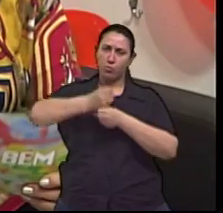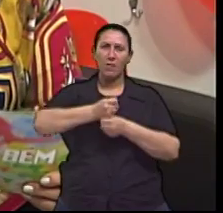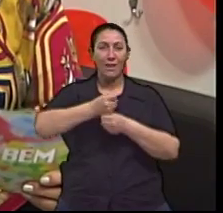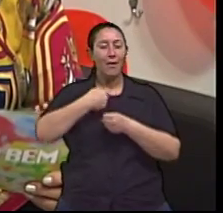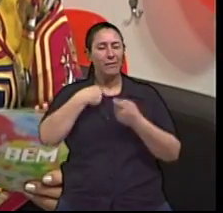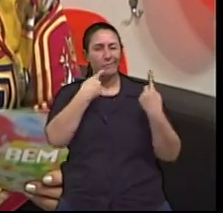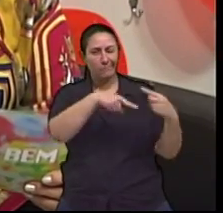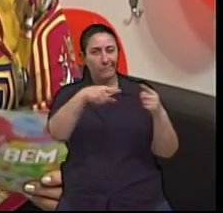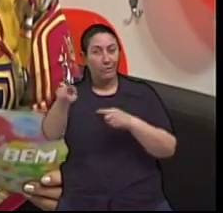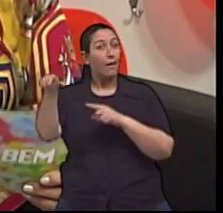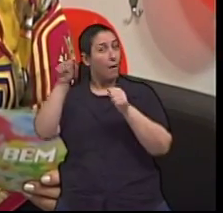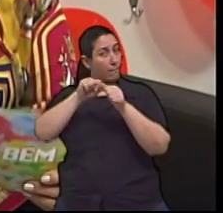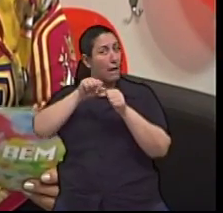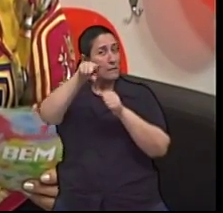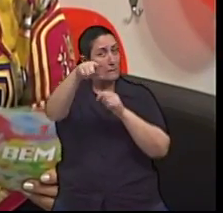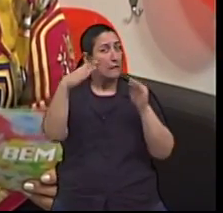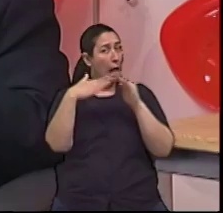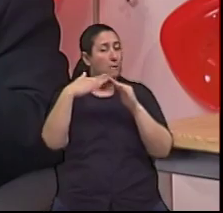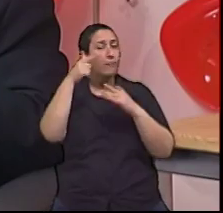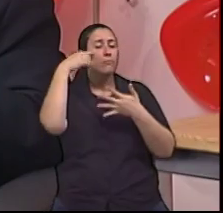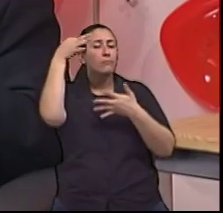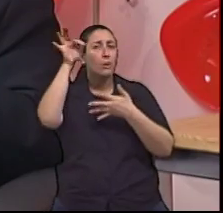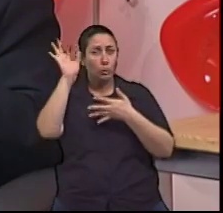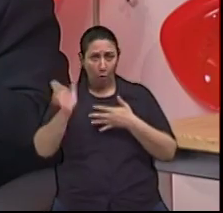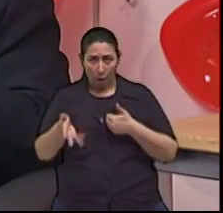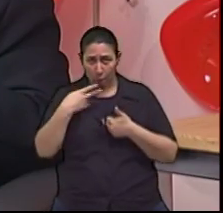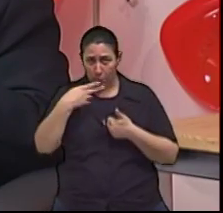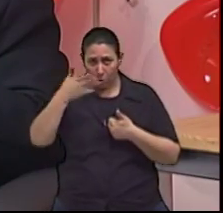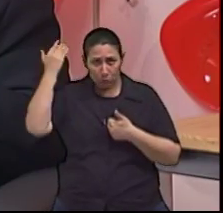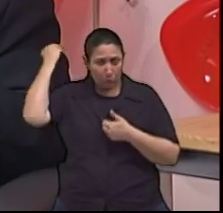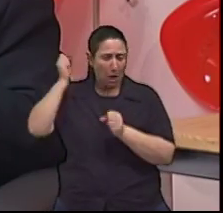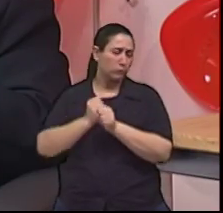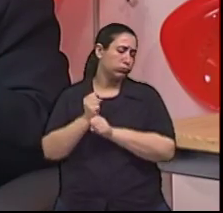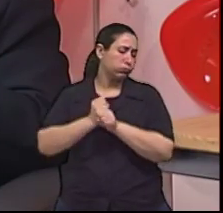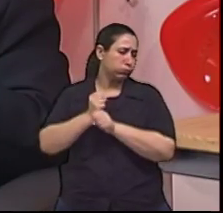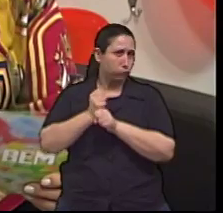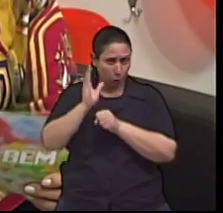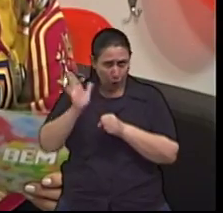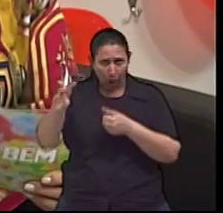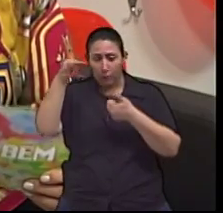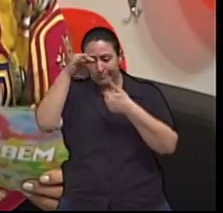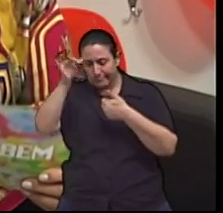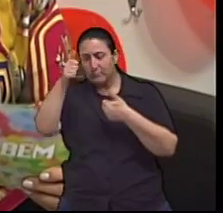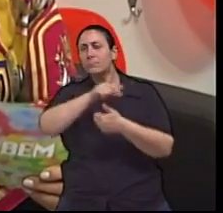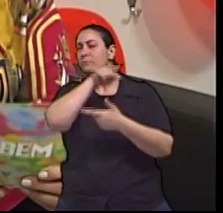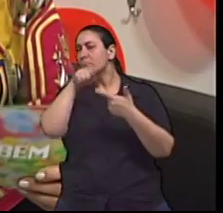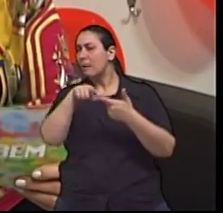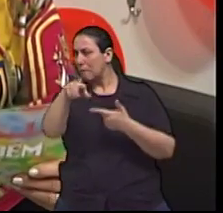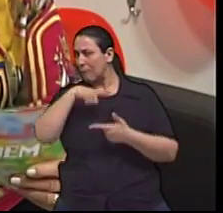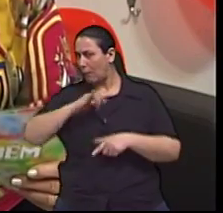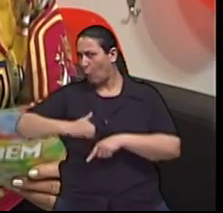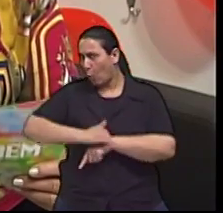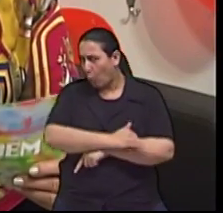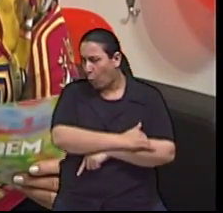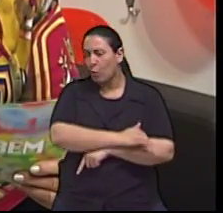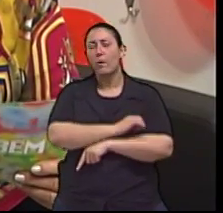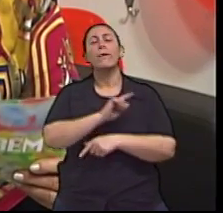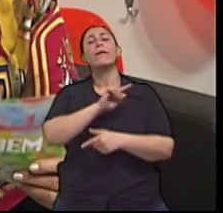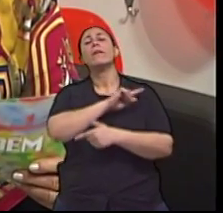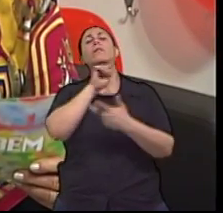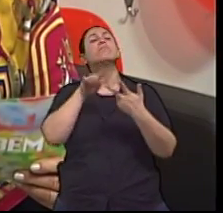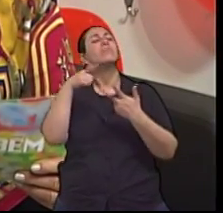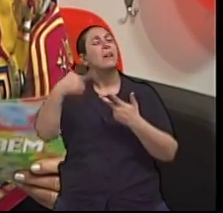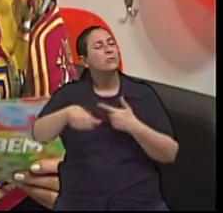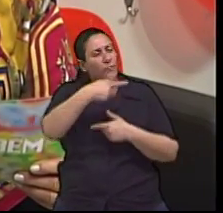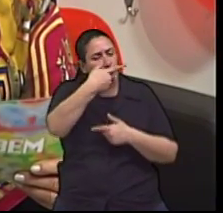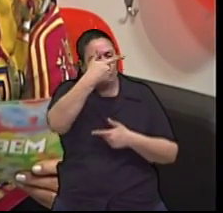de fazer um testezinho em casa e ver assim, foi fumante muitos anos, né? Está com sobrepeso. O mais?